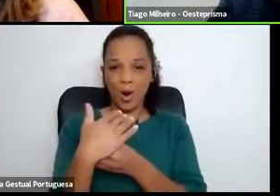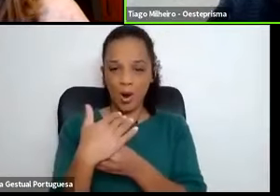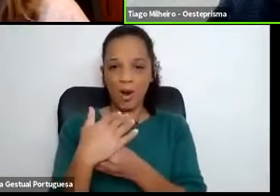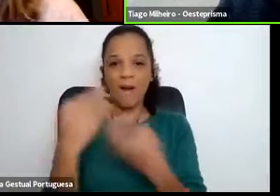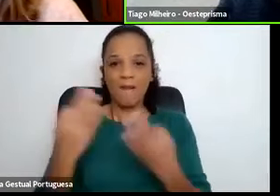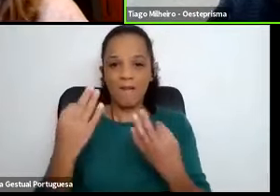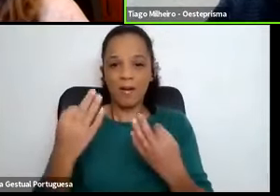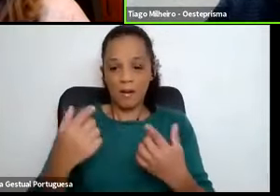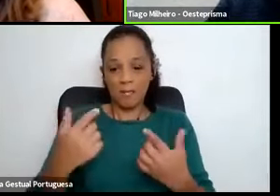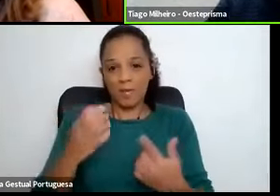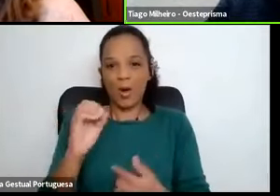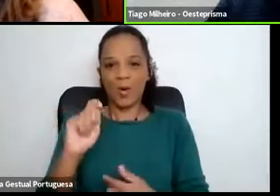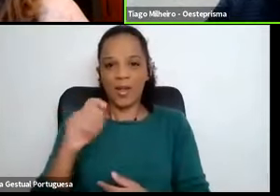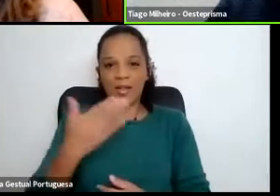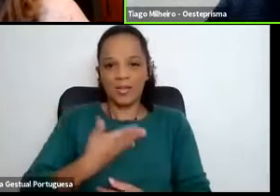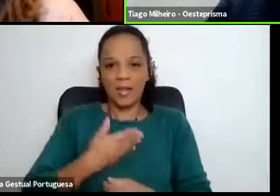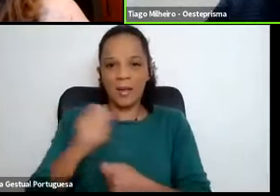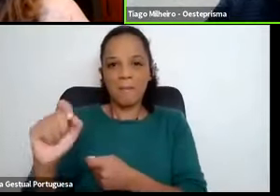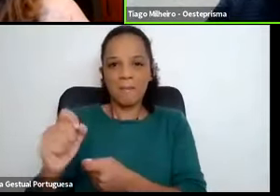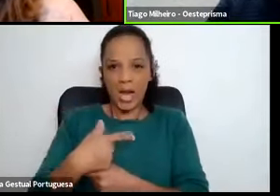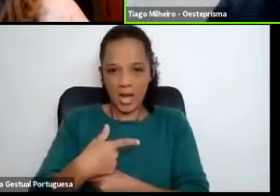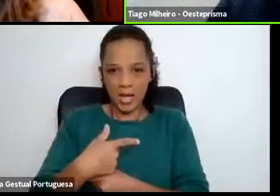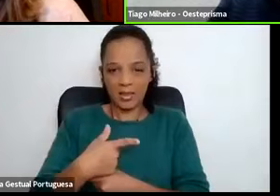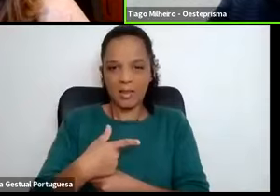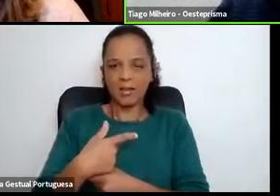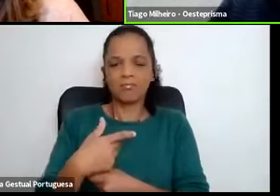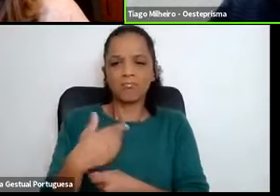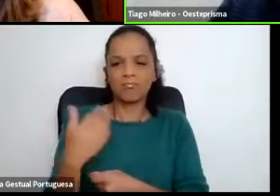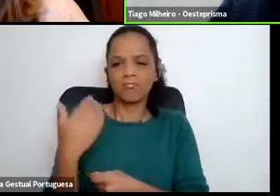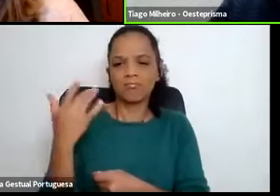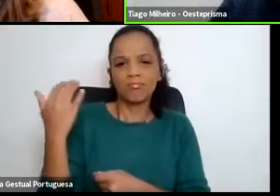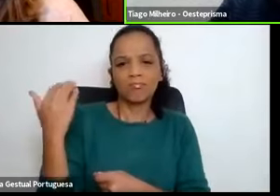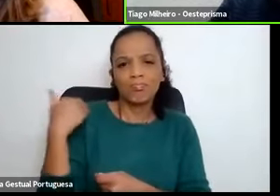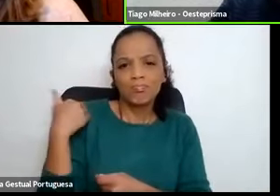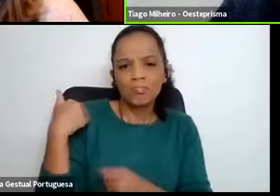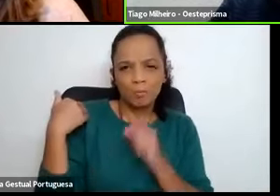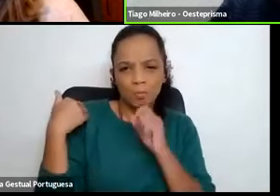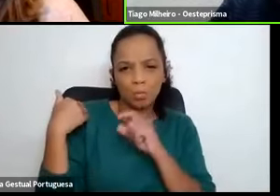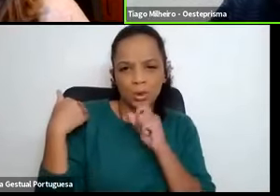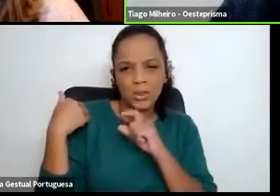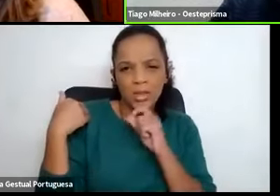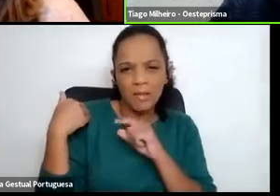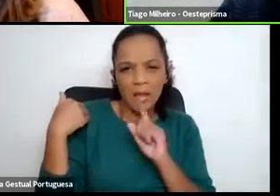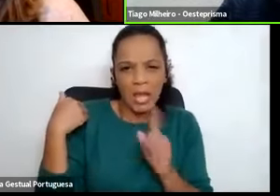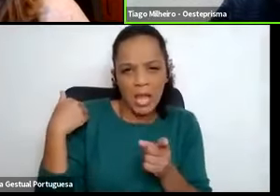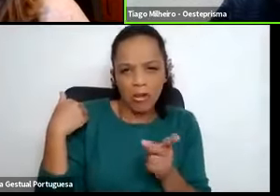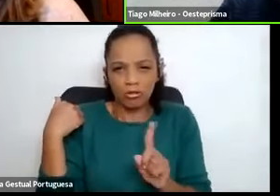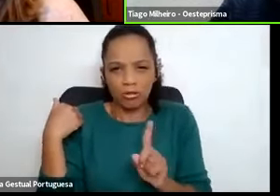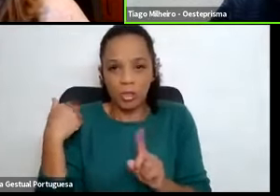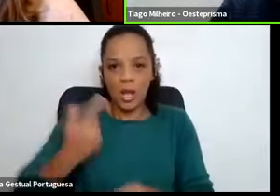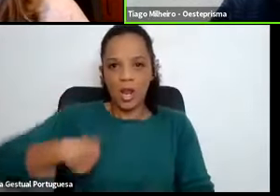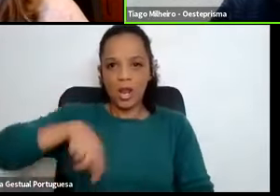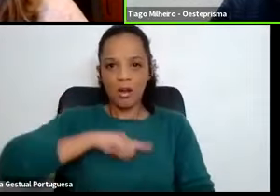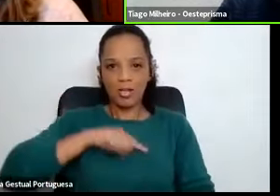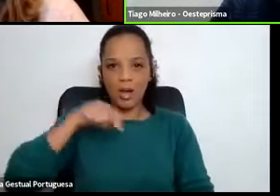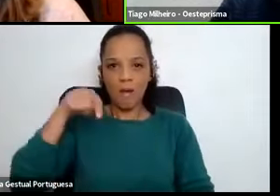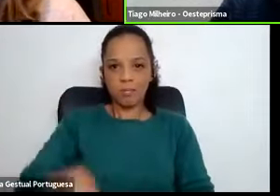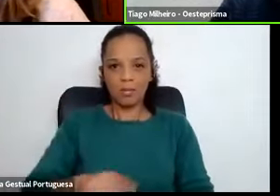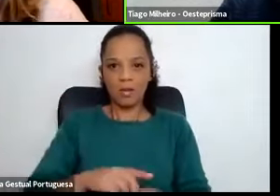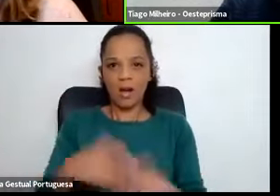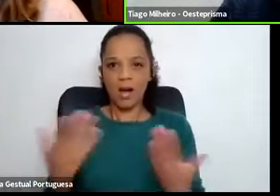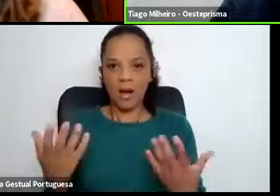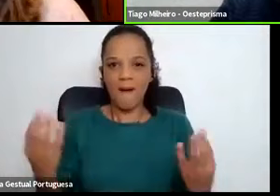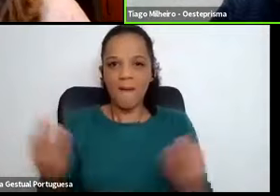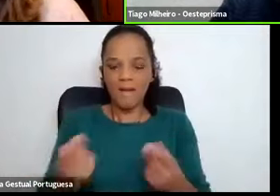própria OED, que nos contactou sobre essa possibilidade e achámos logo super interessante